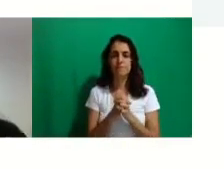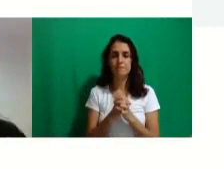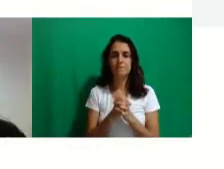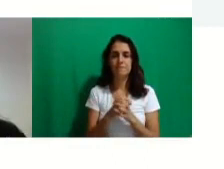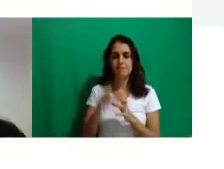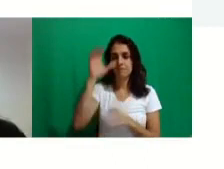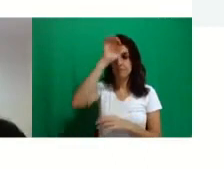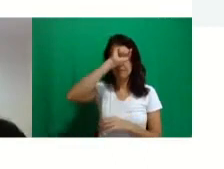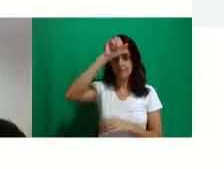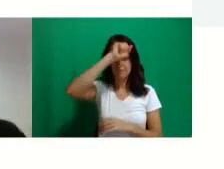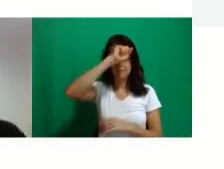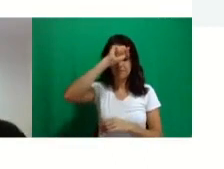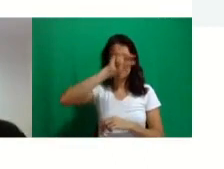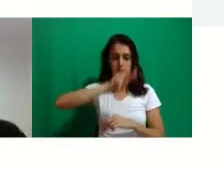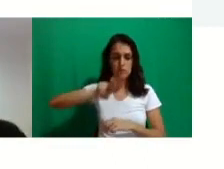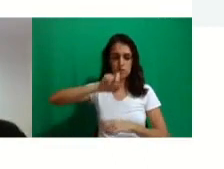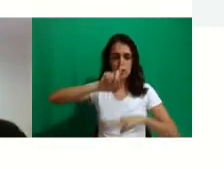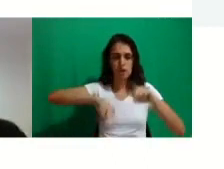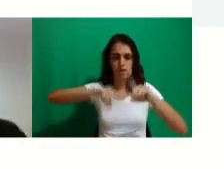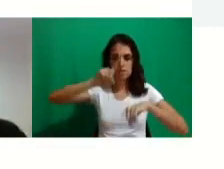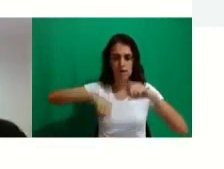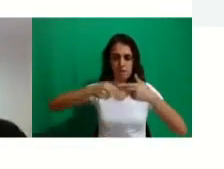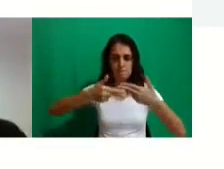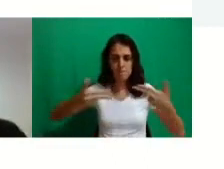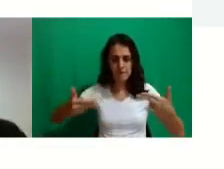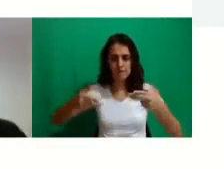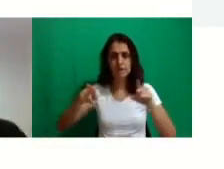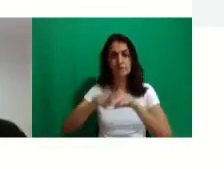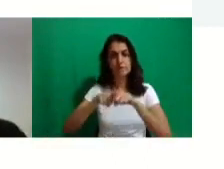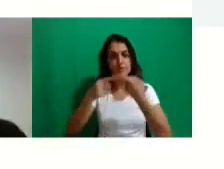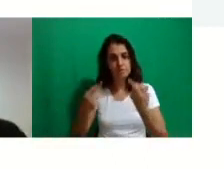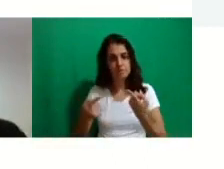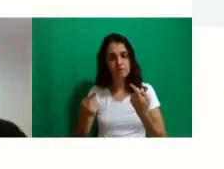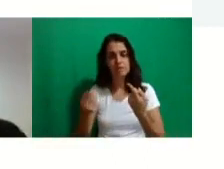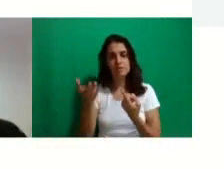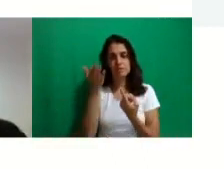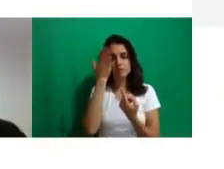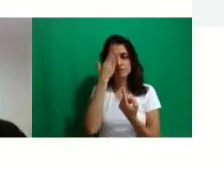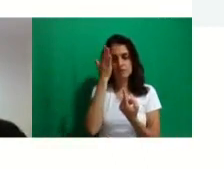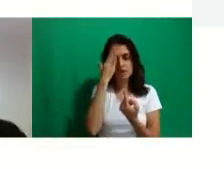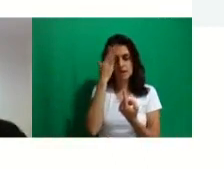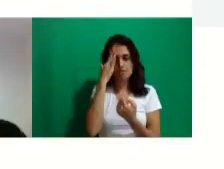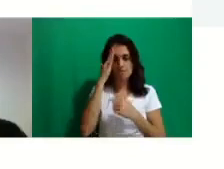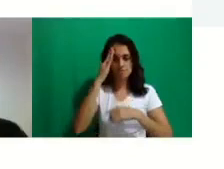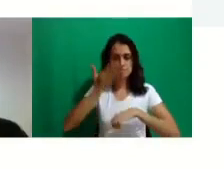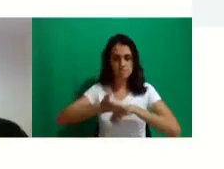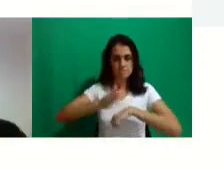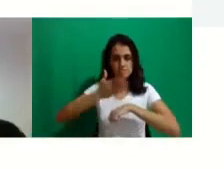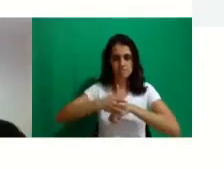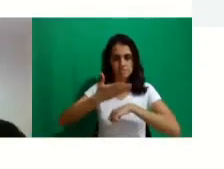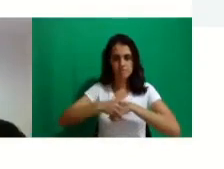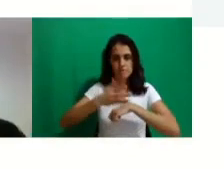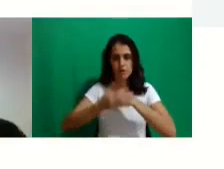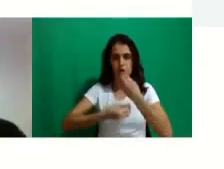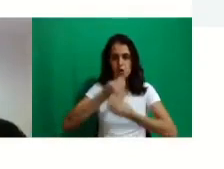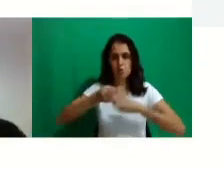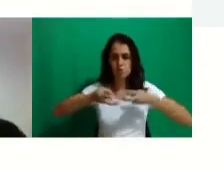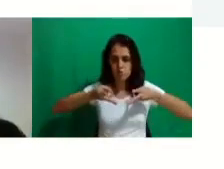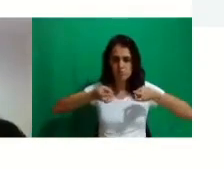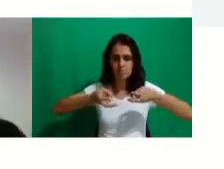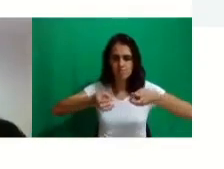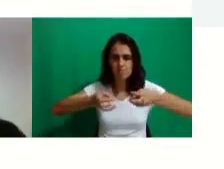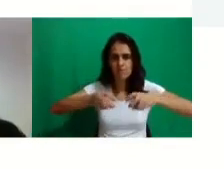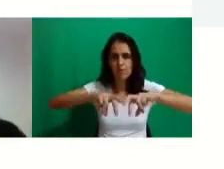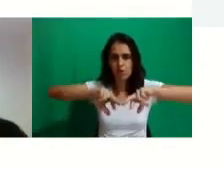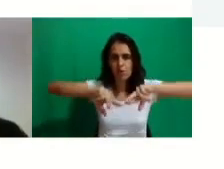a mexer em ferramentas, vocês também saem daqui capacitados a explorar ferramentas novas, a